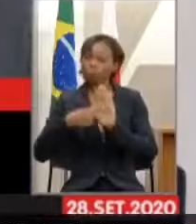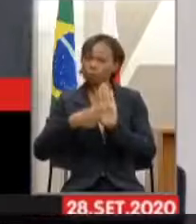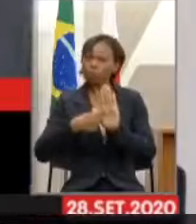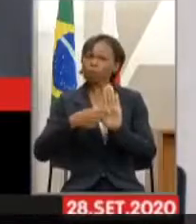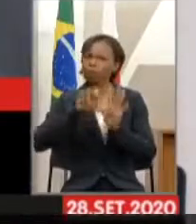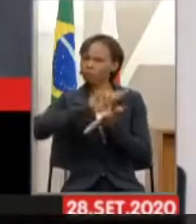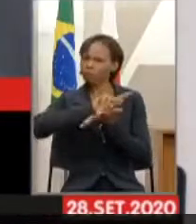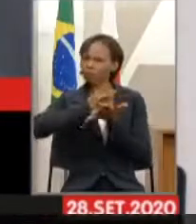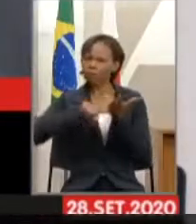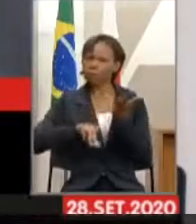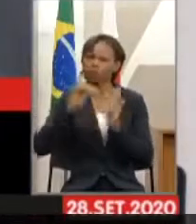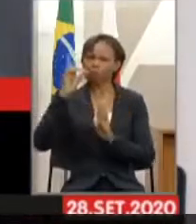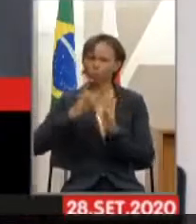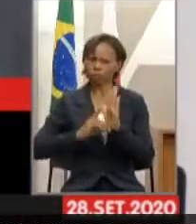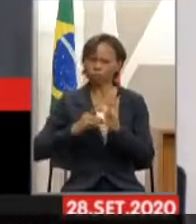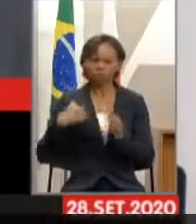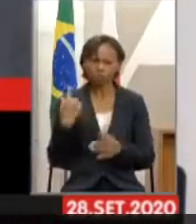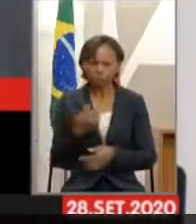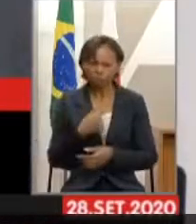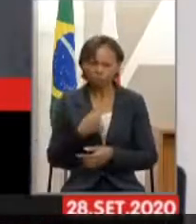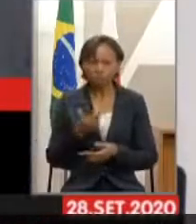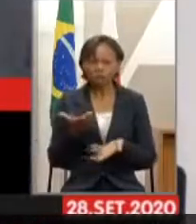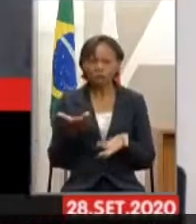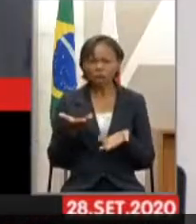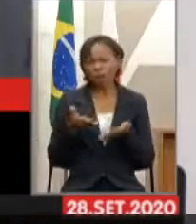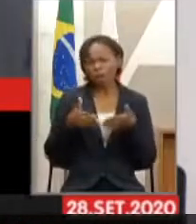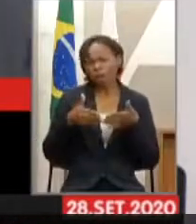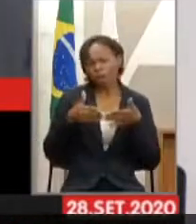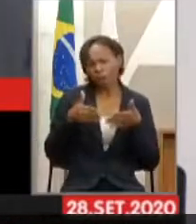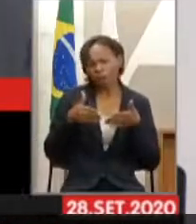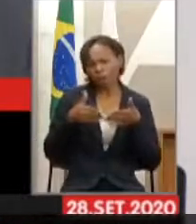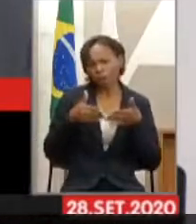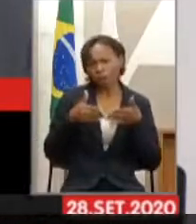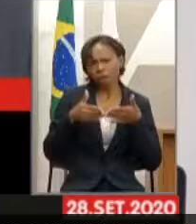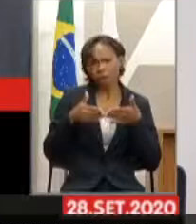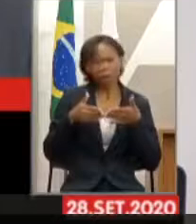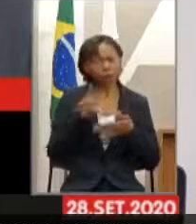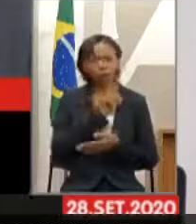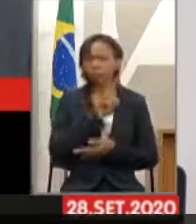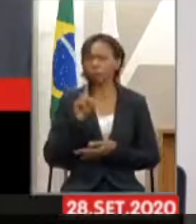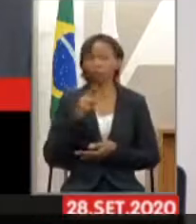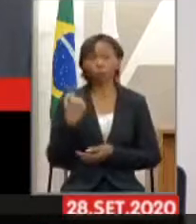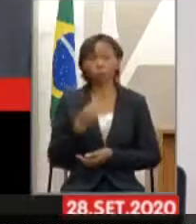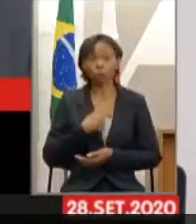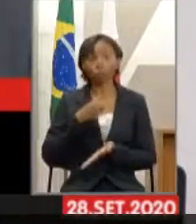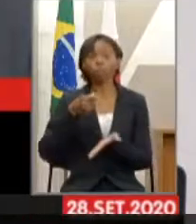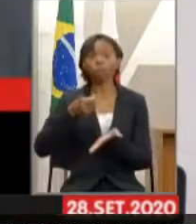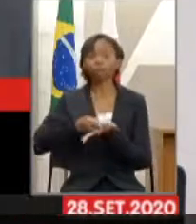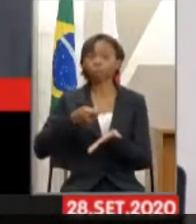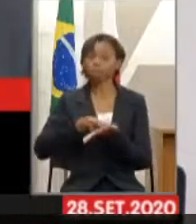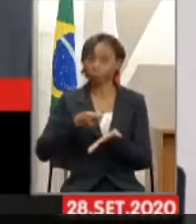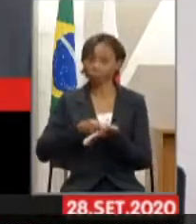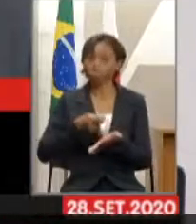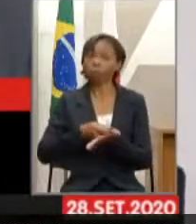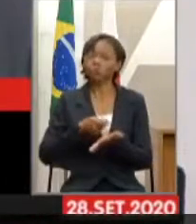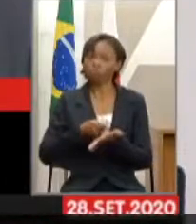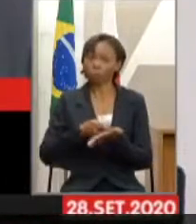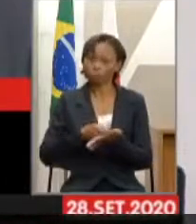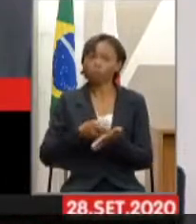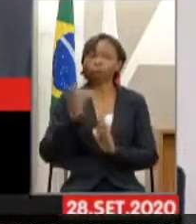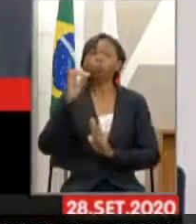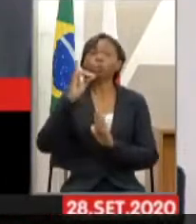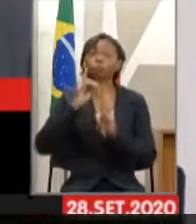aqui não estamos pedindo favor nenhum. Nós estamos aqui para cobrar, para exigir o